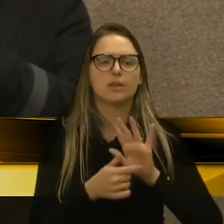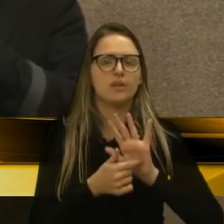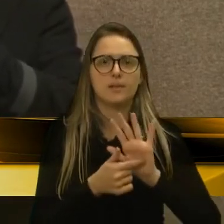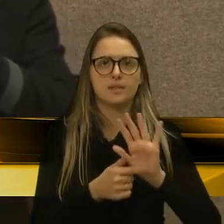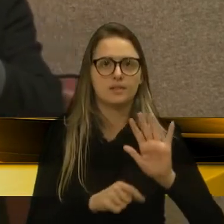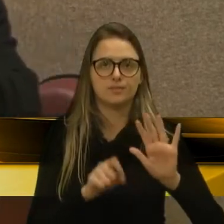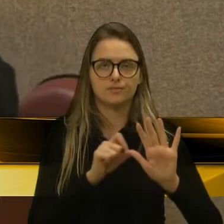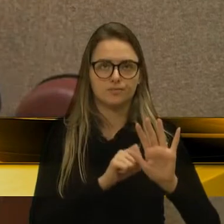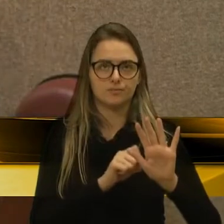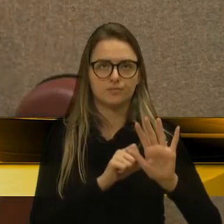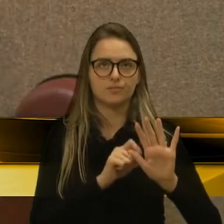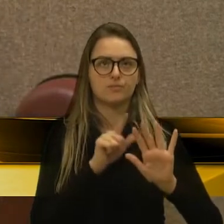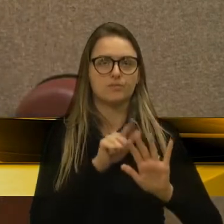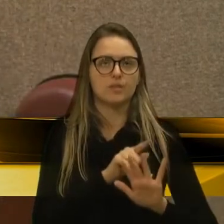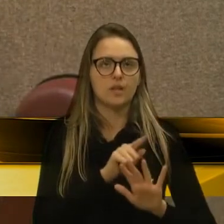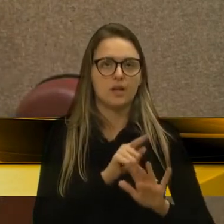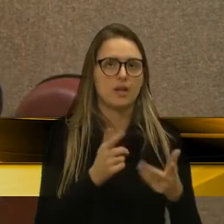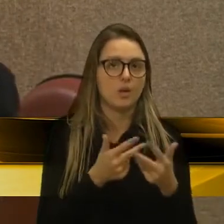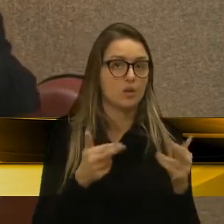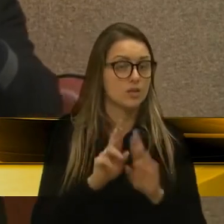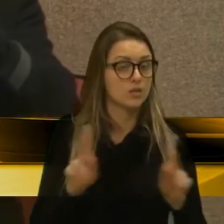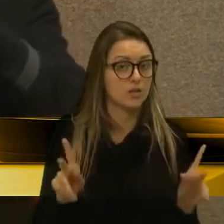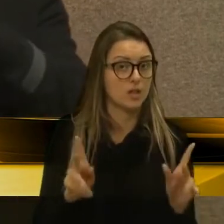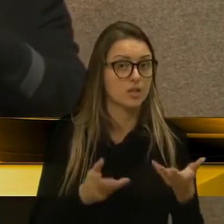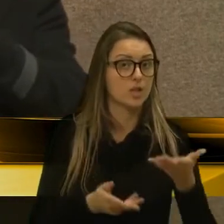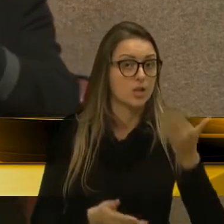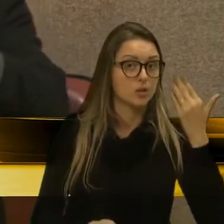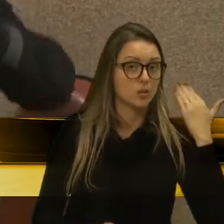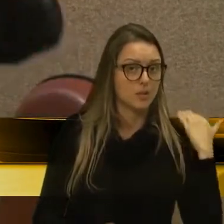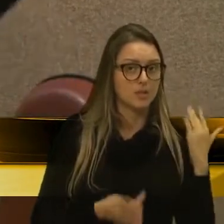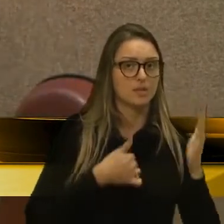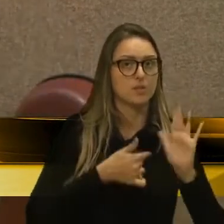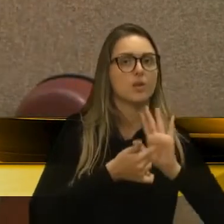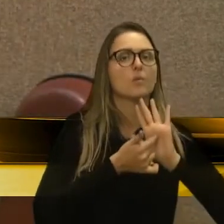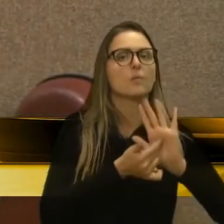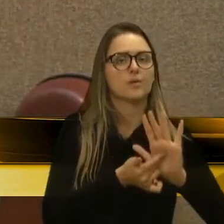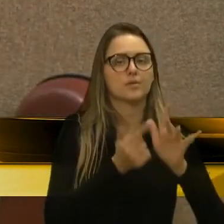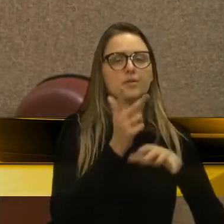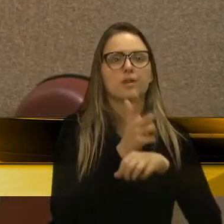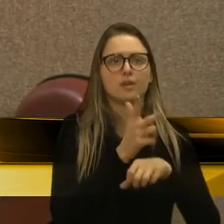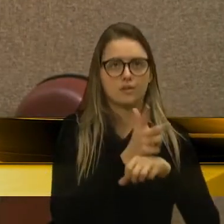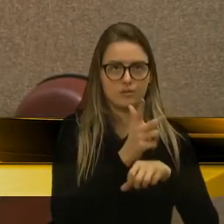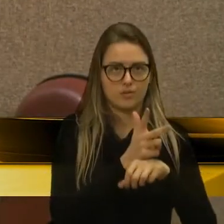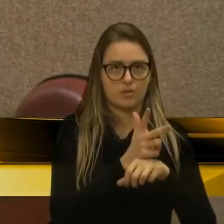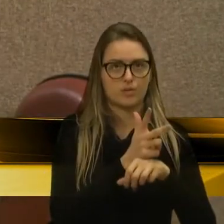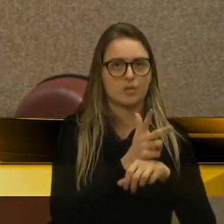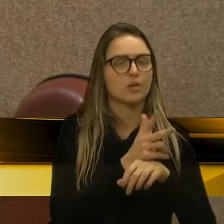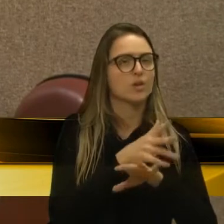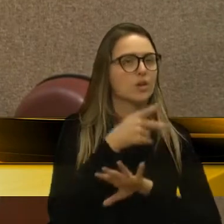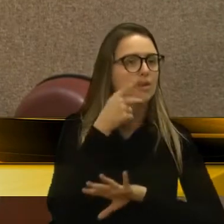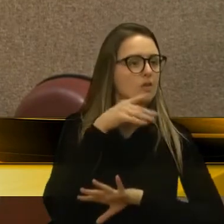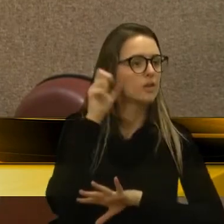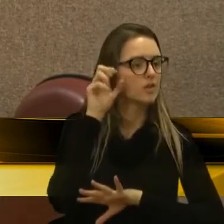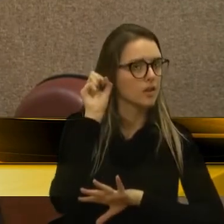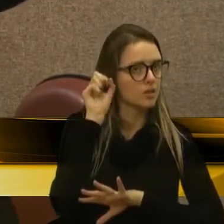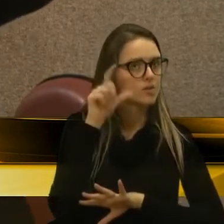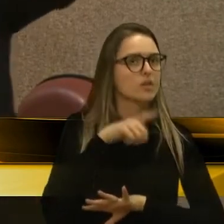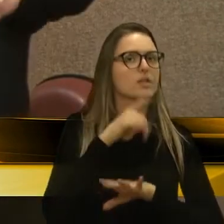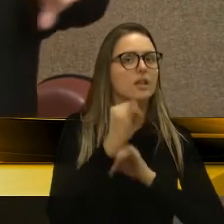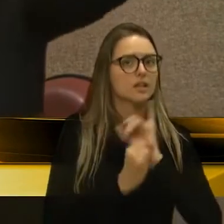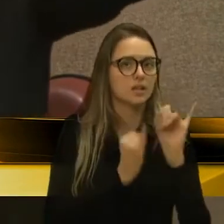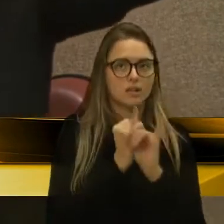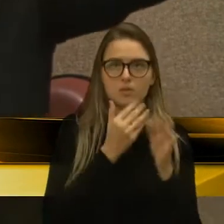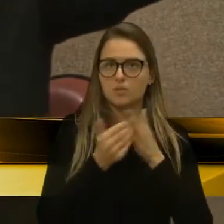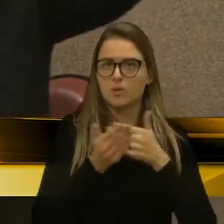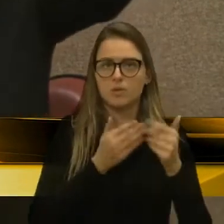Então, são casos diferentes. Naquela época, eu mostrei sim, aqui no telão, um áudio que está na internet, para